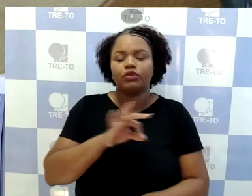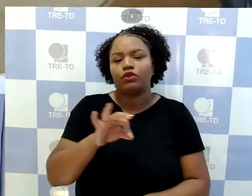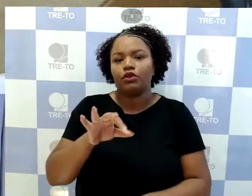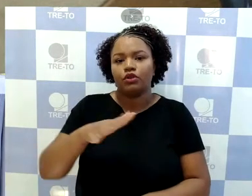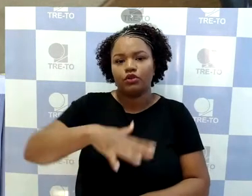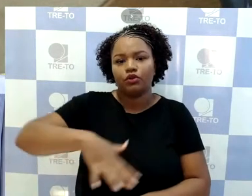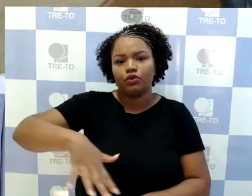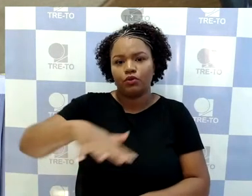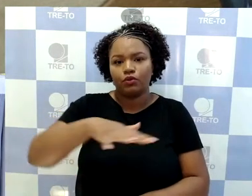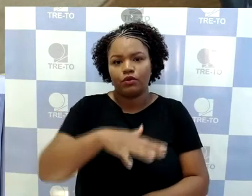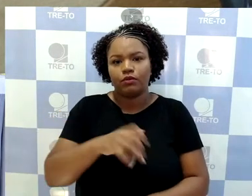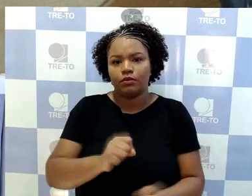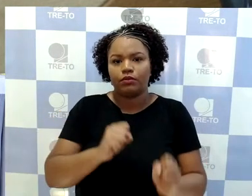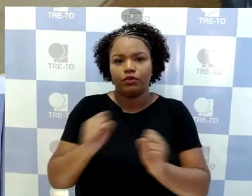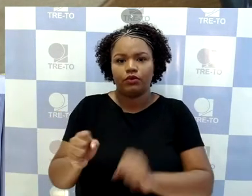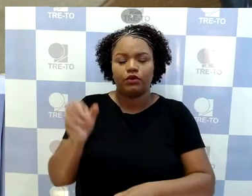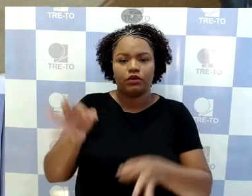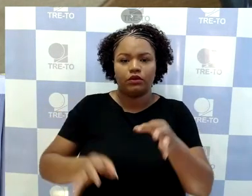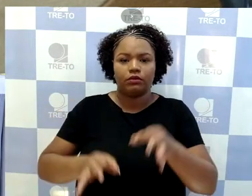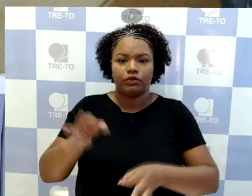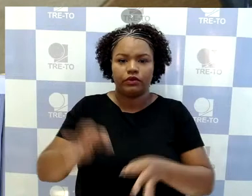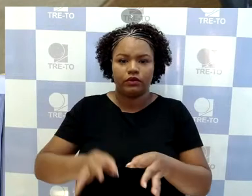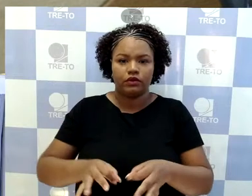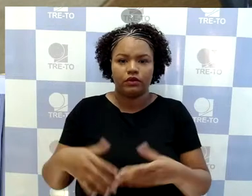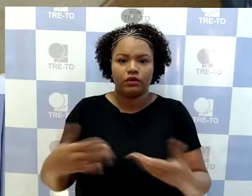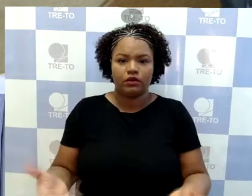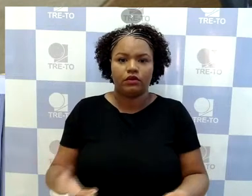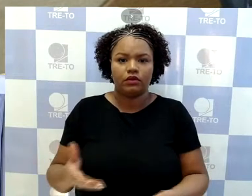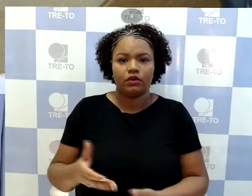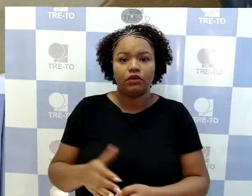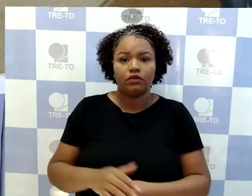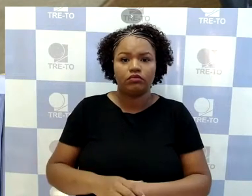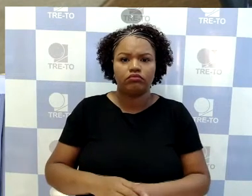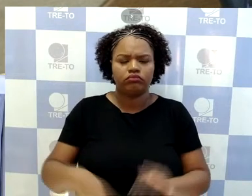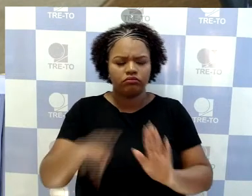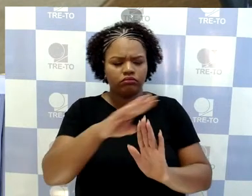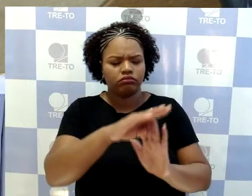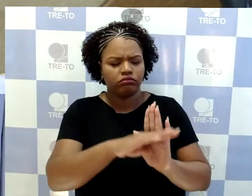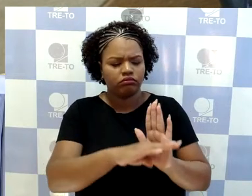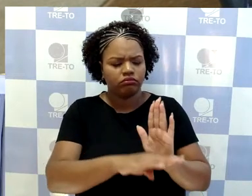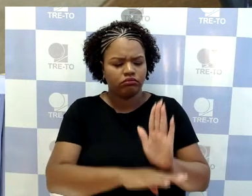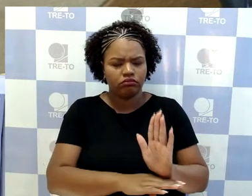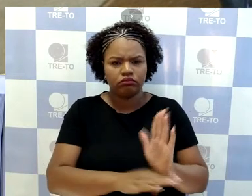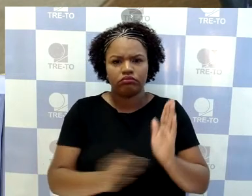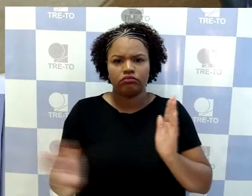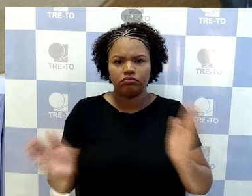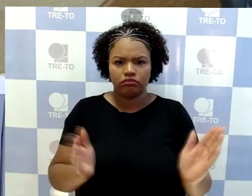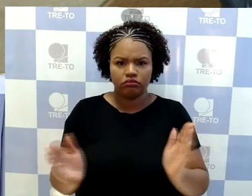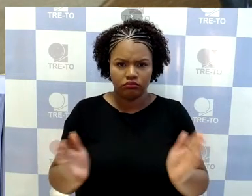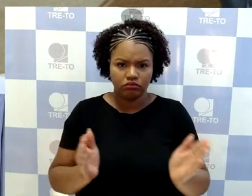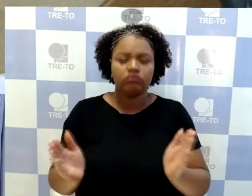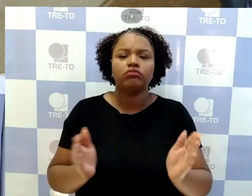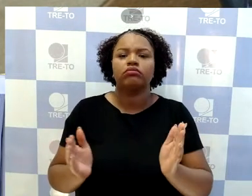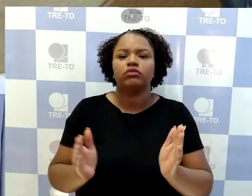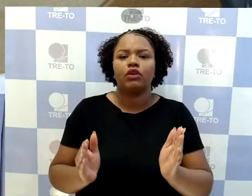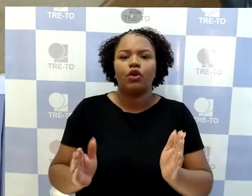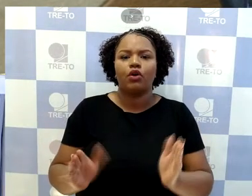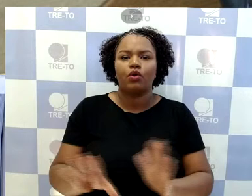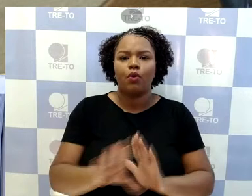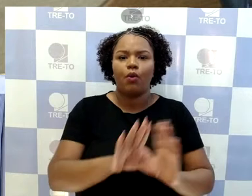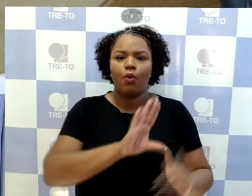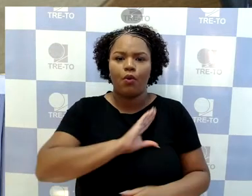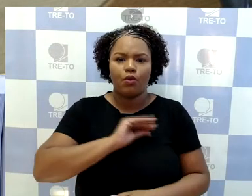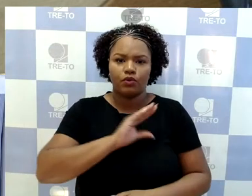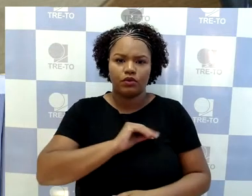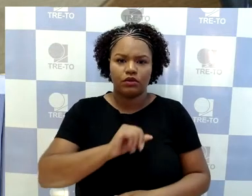Assim, então, em observância aos parâmetros estabelecidos pelo Conselho Nacional de Justiça, a proposta de